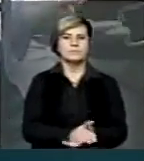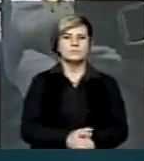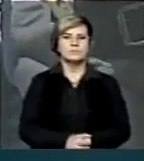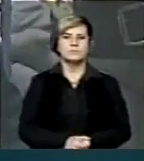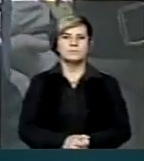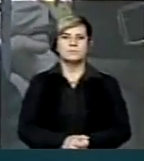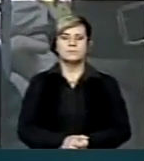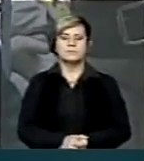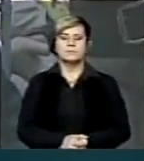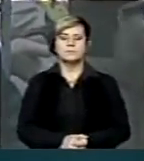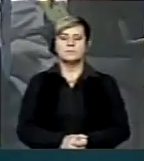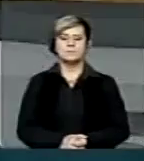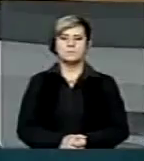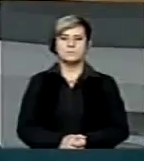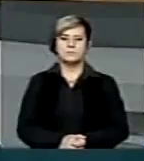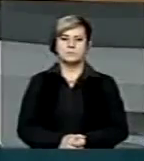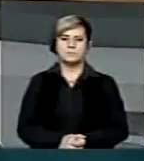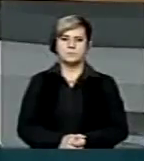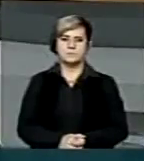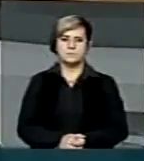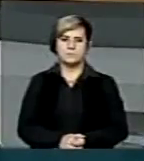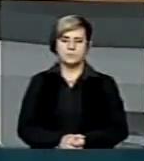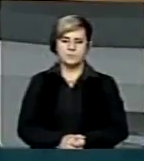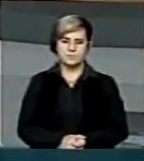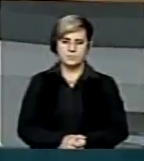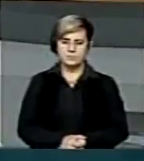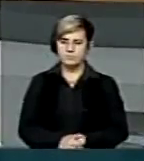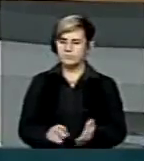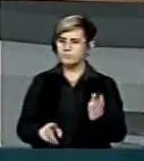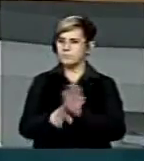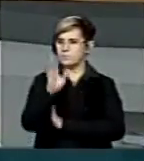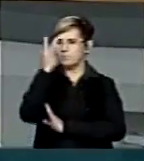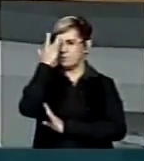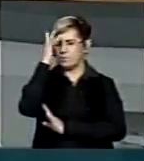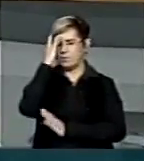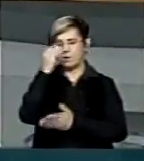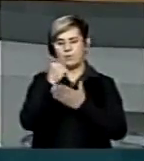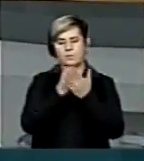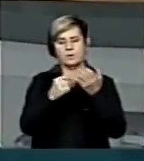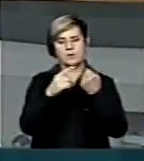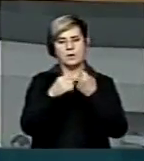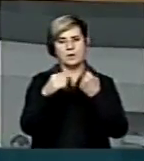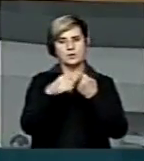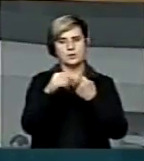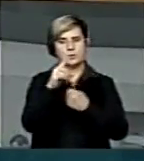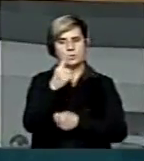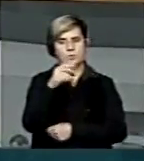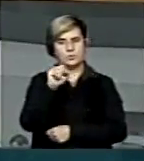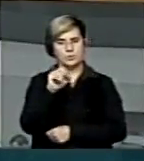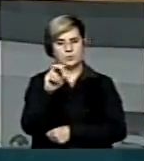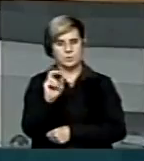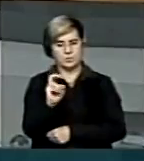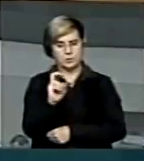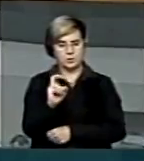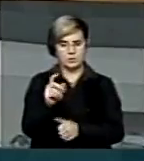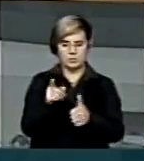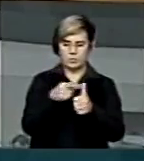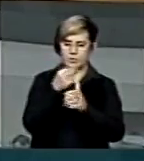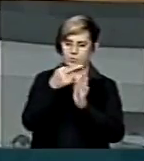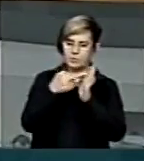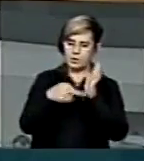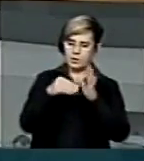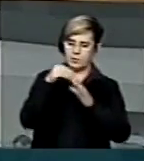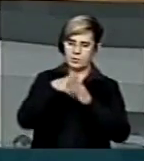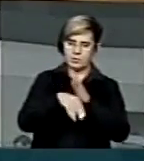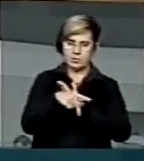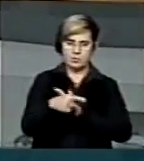Presidente, gostaria da atenção da mesa, uma questão de ordem com base no artigo 185, parágrafo 1º do regimento Artigo